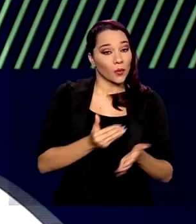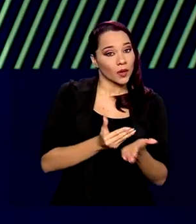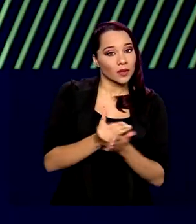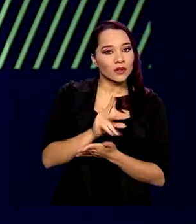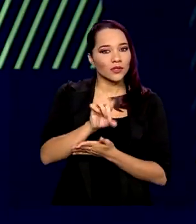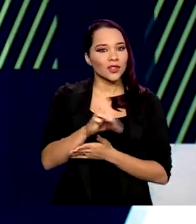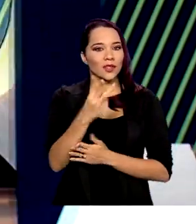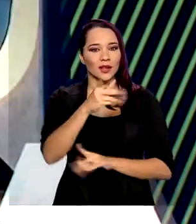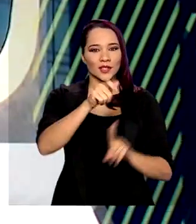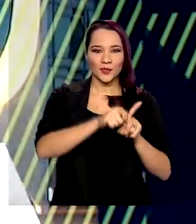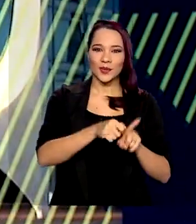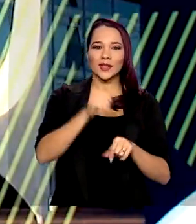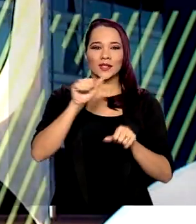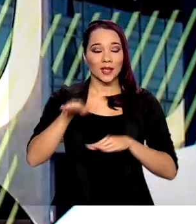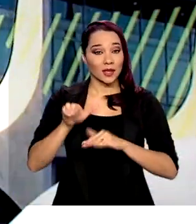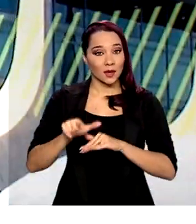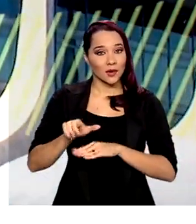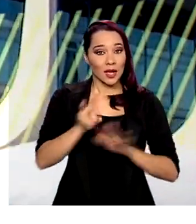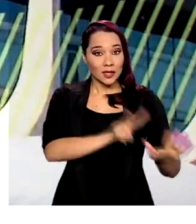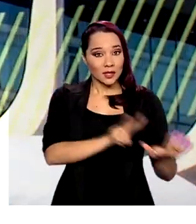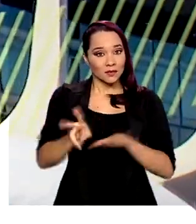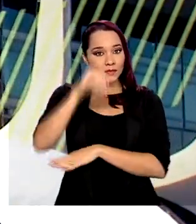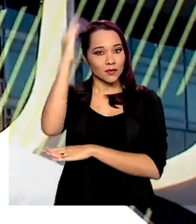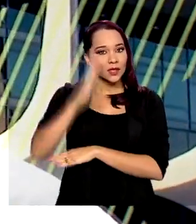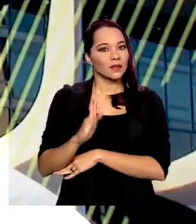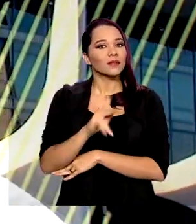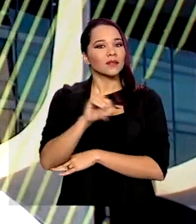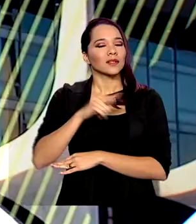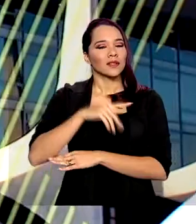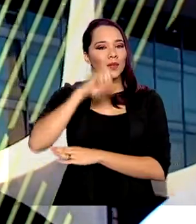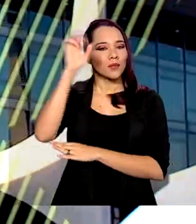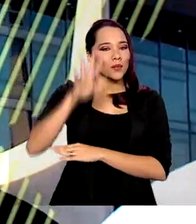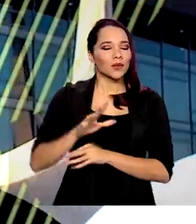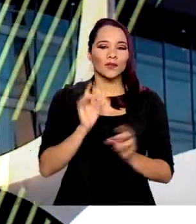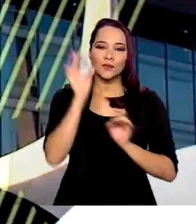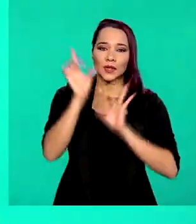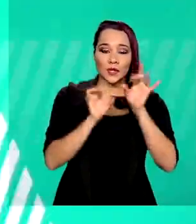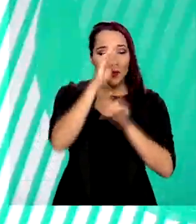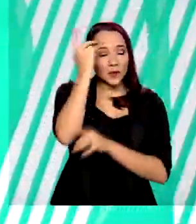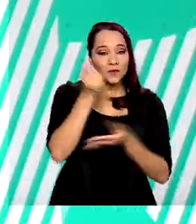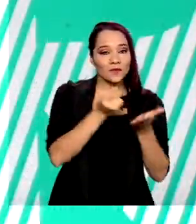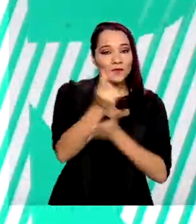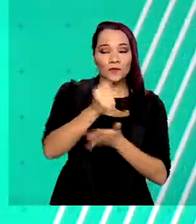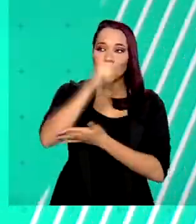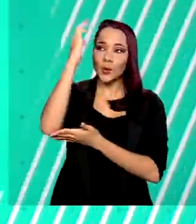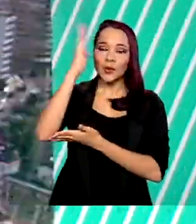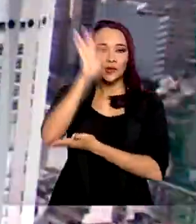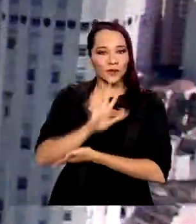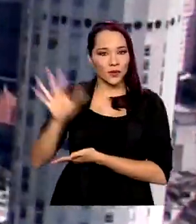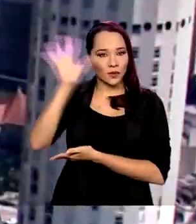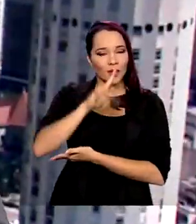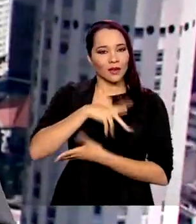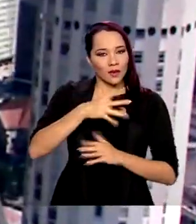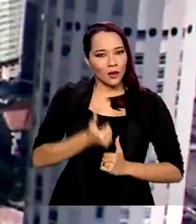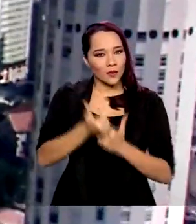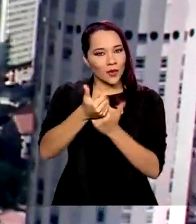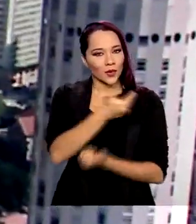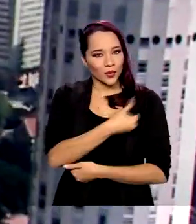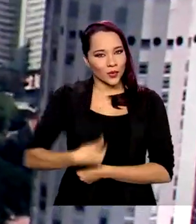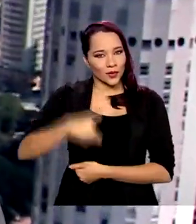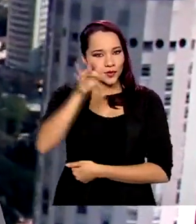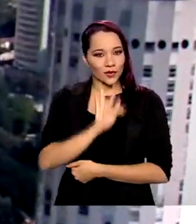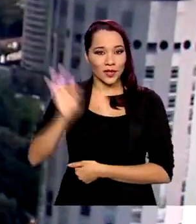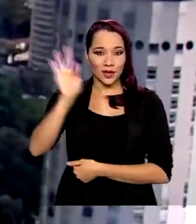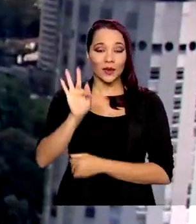3 de setembro, a Semana Brasil vai oferecer promoções especiais aos consumidores em todo o país e tem o apoio do governo federal.